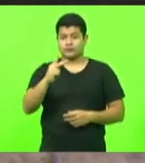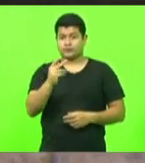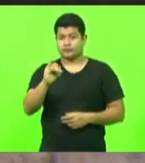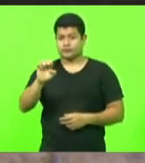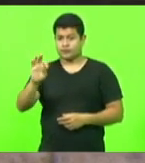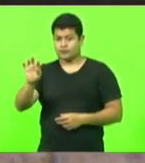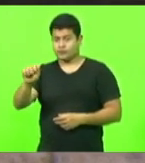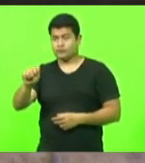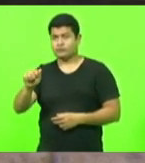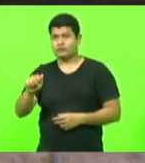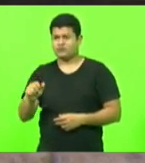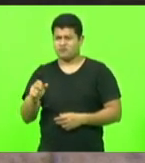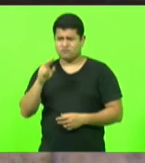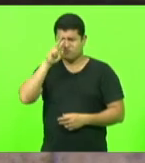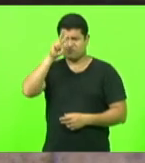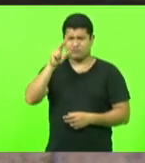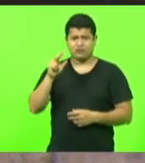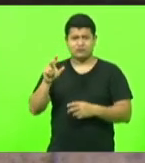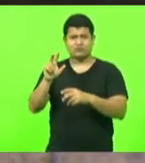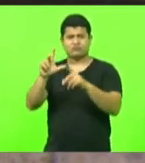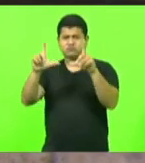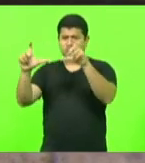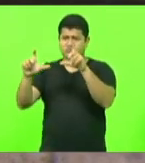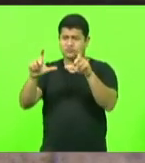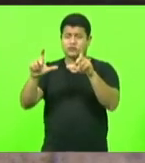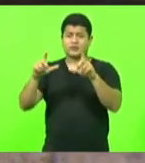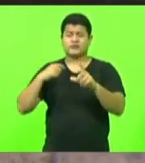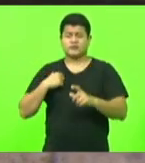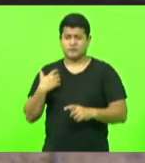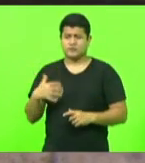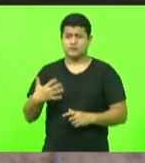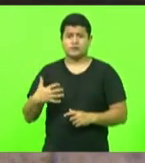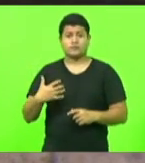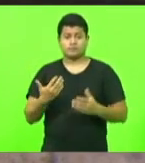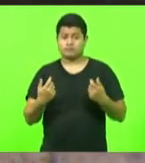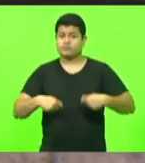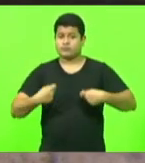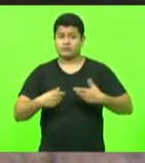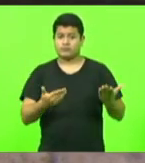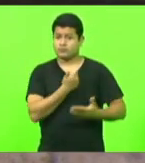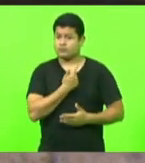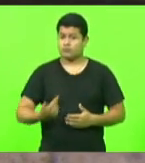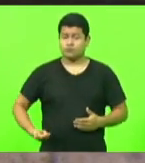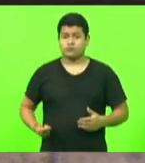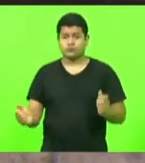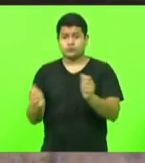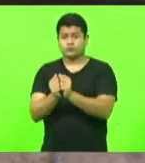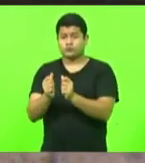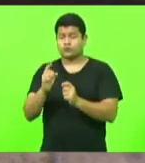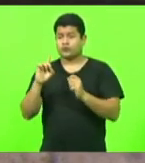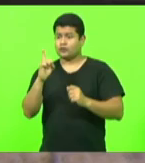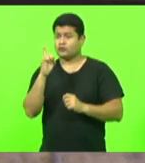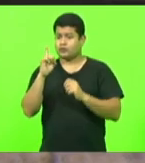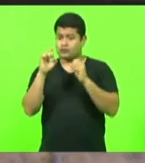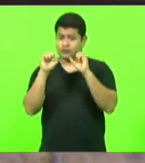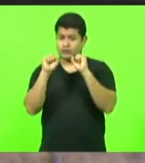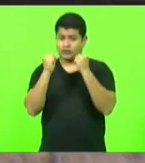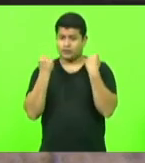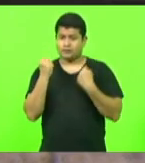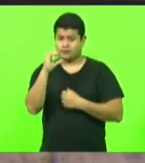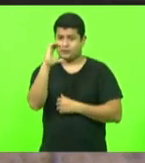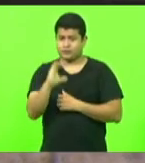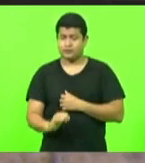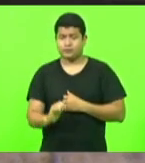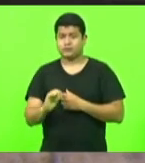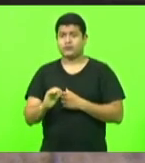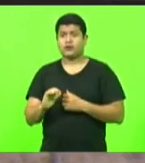é preciso efetivamente que o governo, através da defesa civil, acione todas as ferramentas